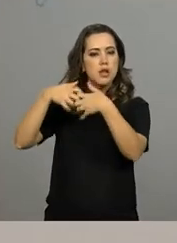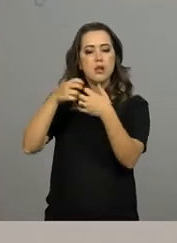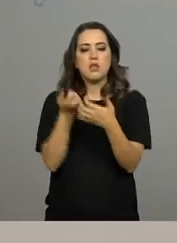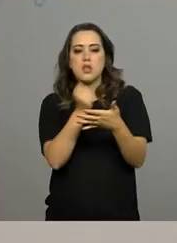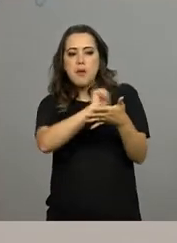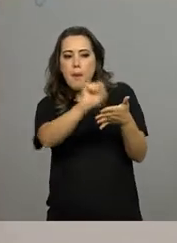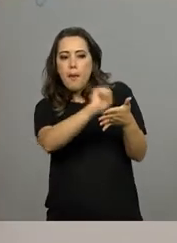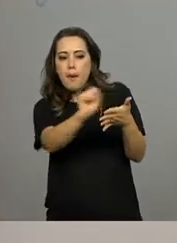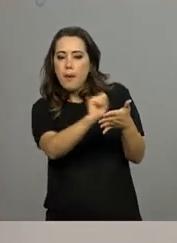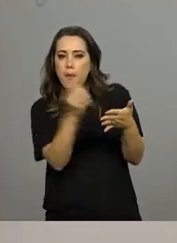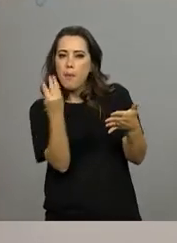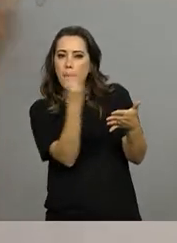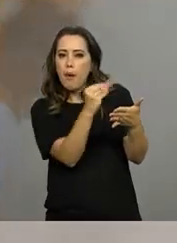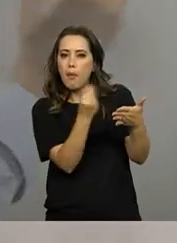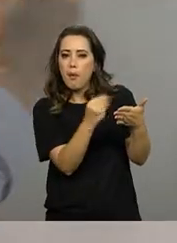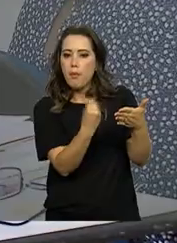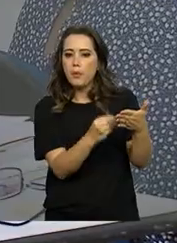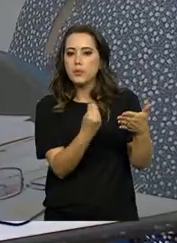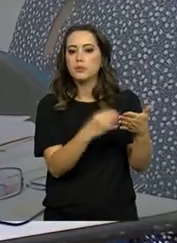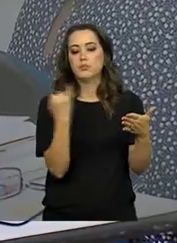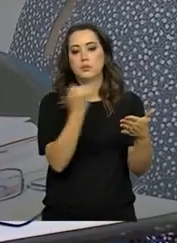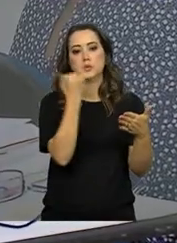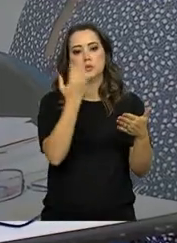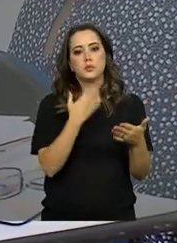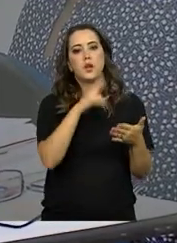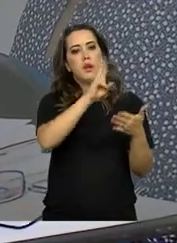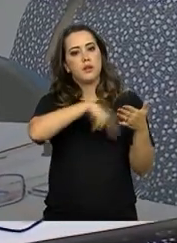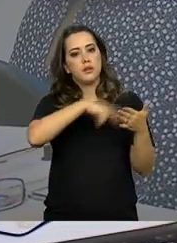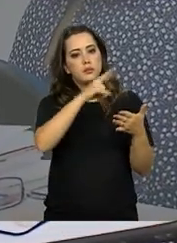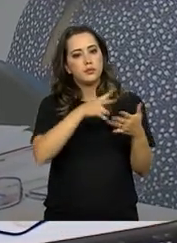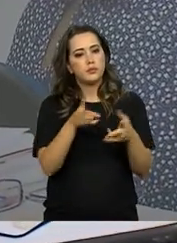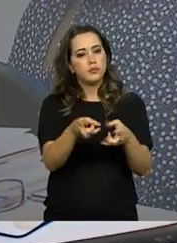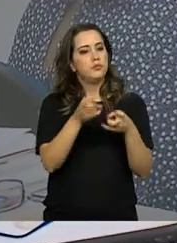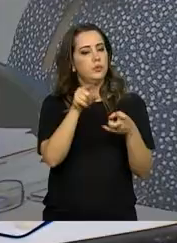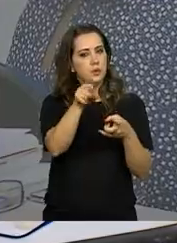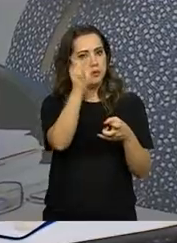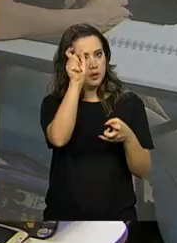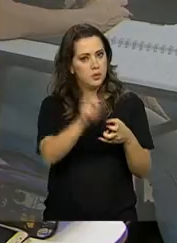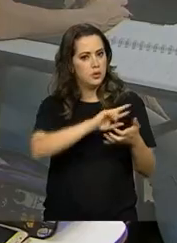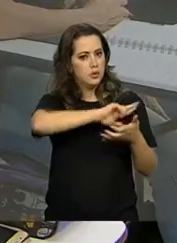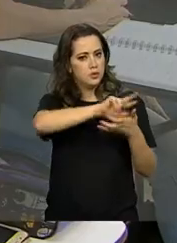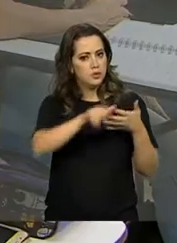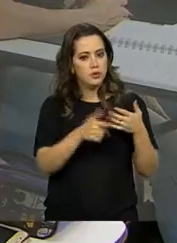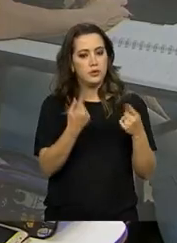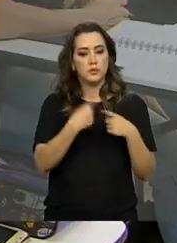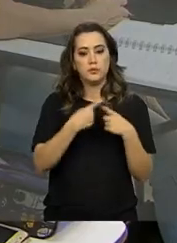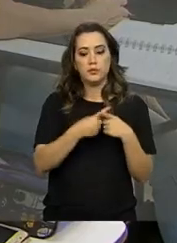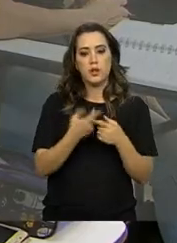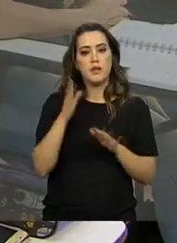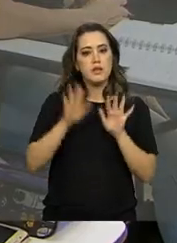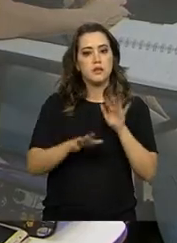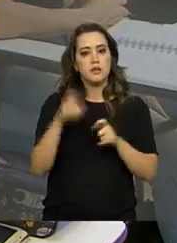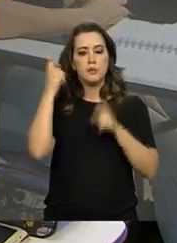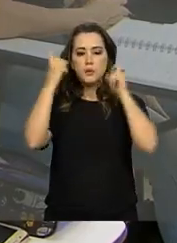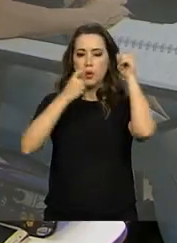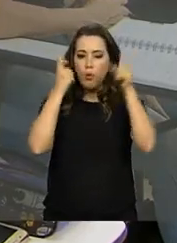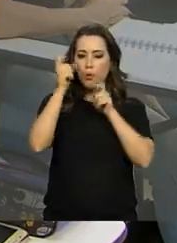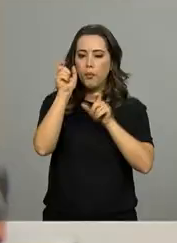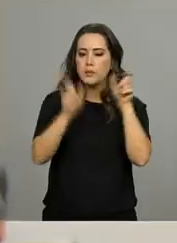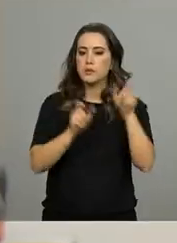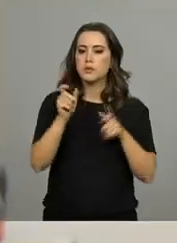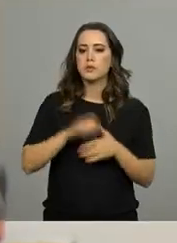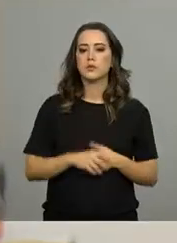argumentos consistentes sobre um tema. A redação avalia o candidato de diversas formas e costuma preocupar muitos